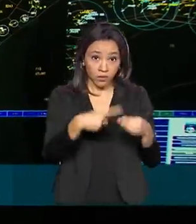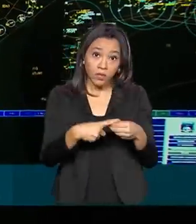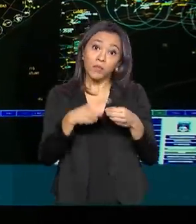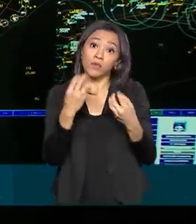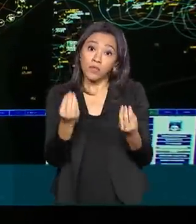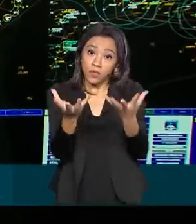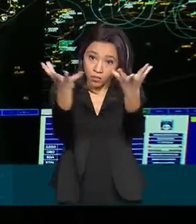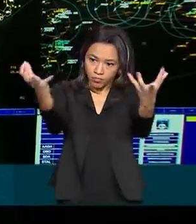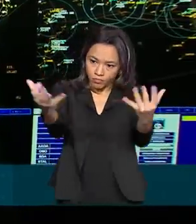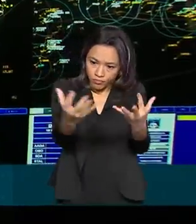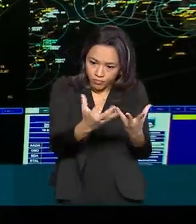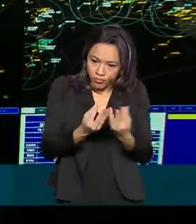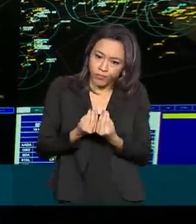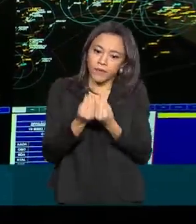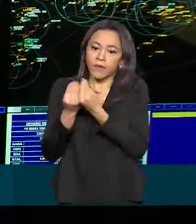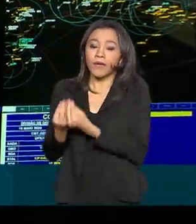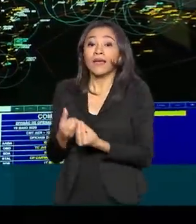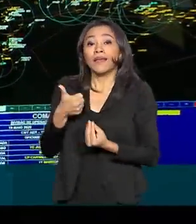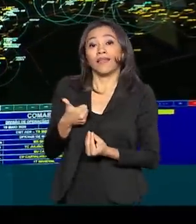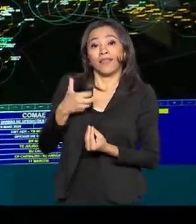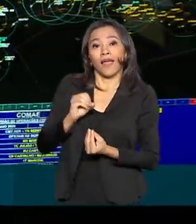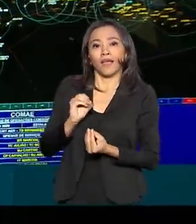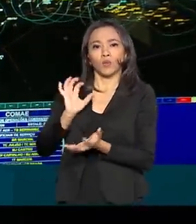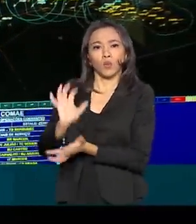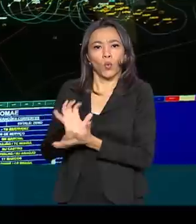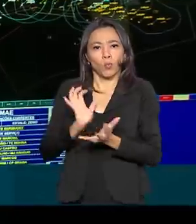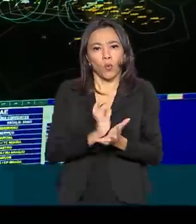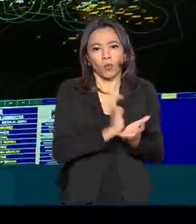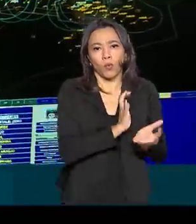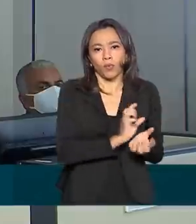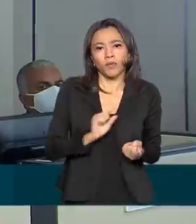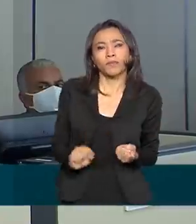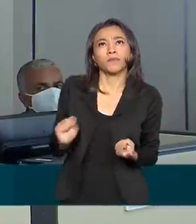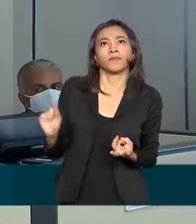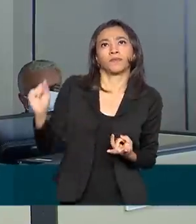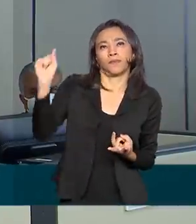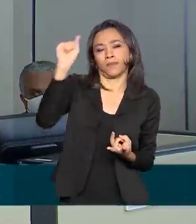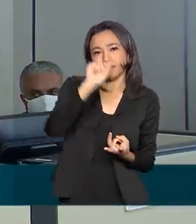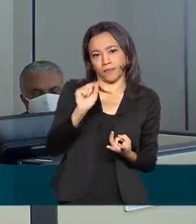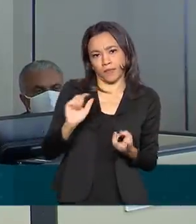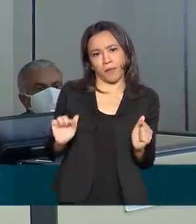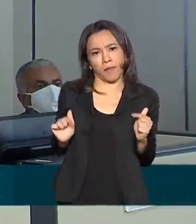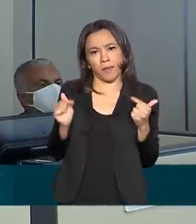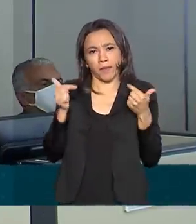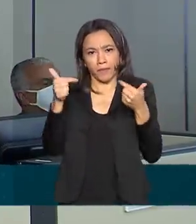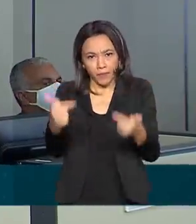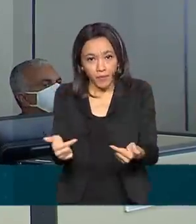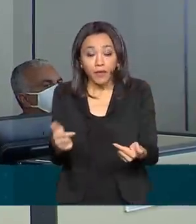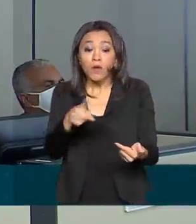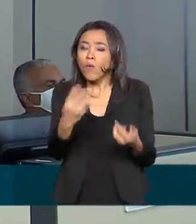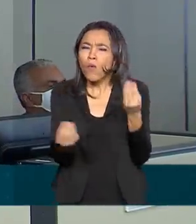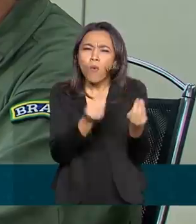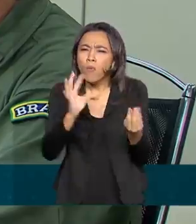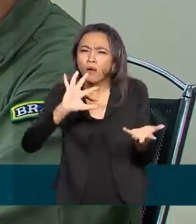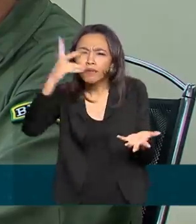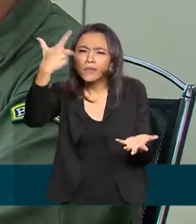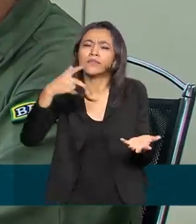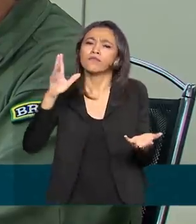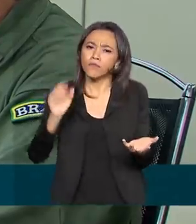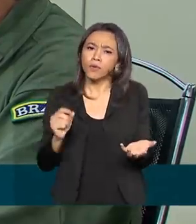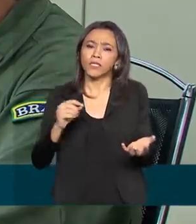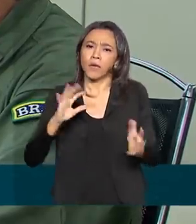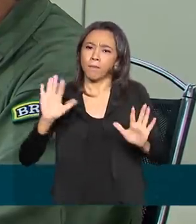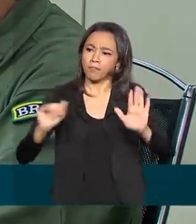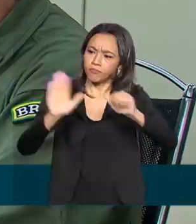para um dos 10 comandos que atuam em todo o território nacional. Para executar as missões, foram mobilizados cerca de